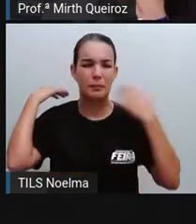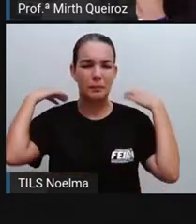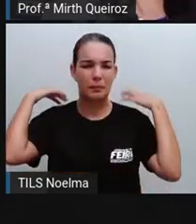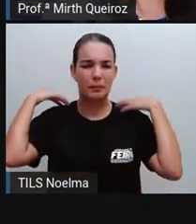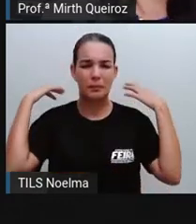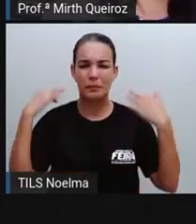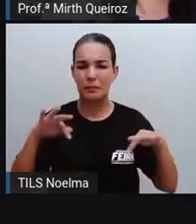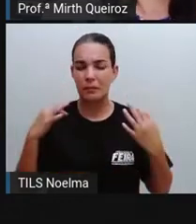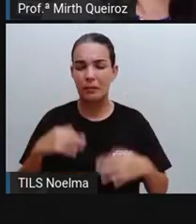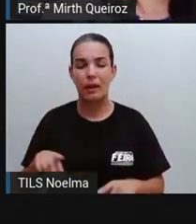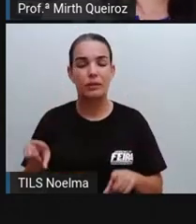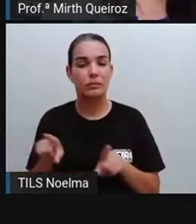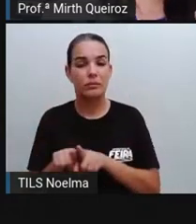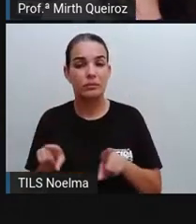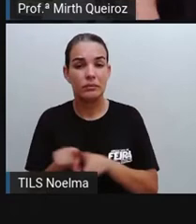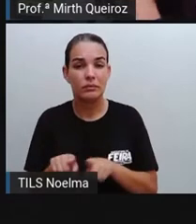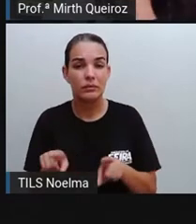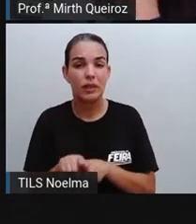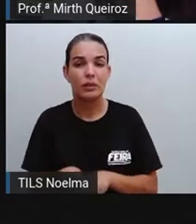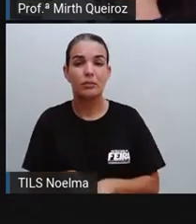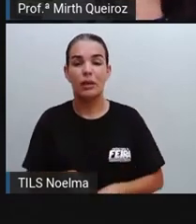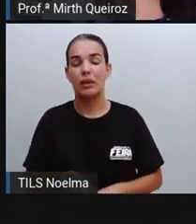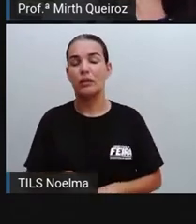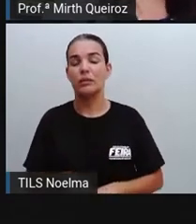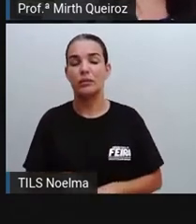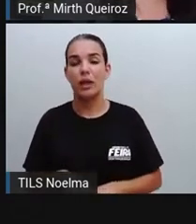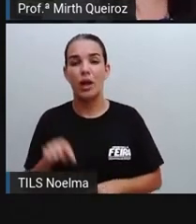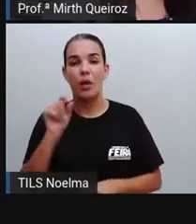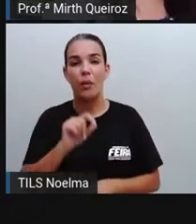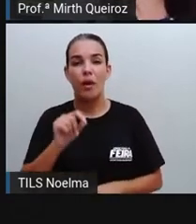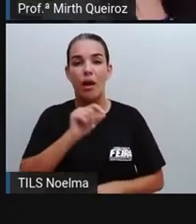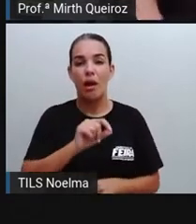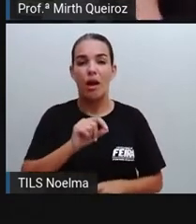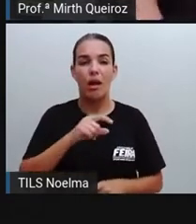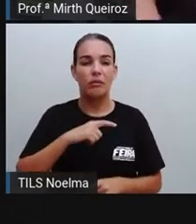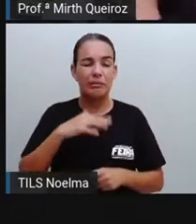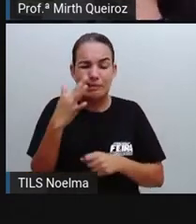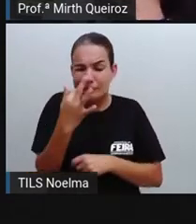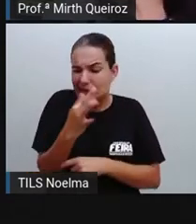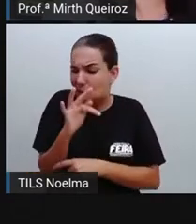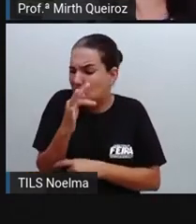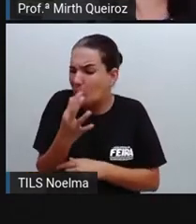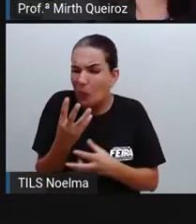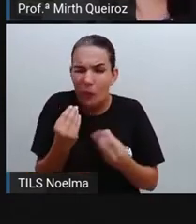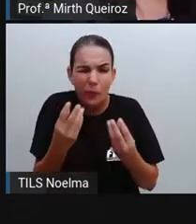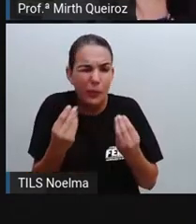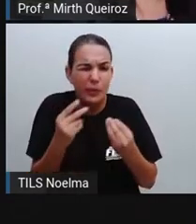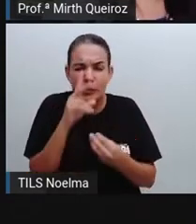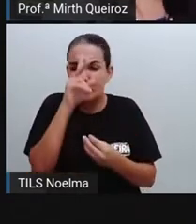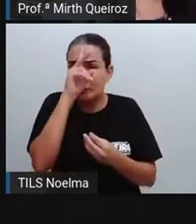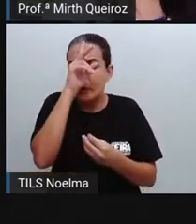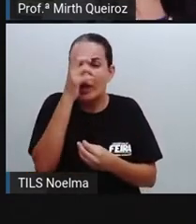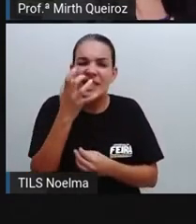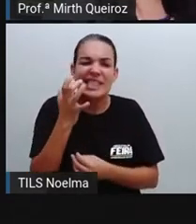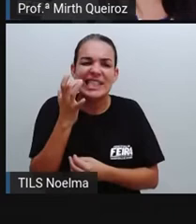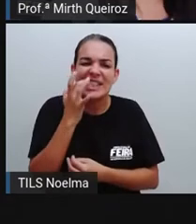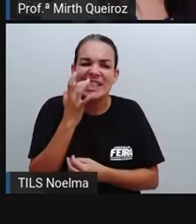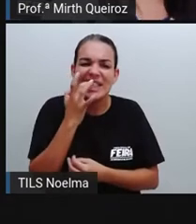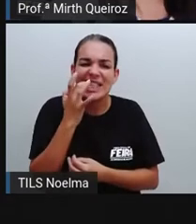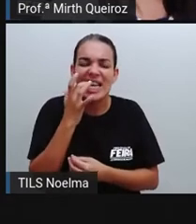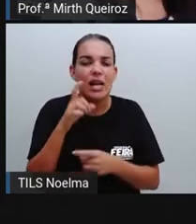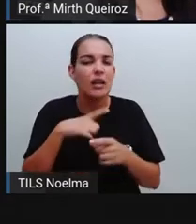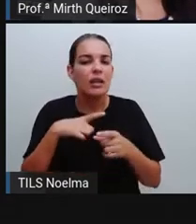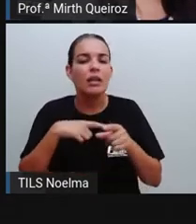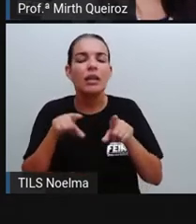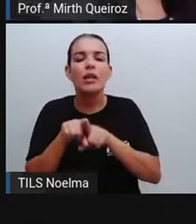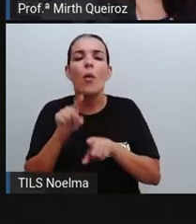o artrite, né? Que é intensa aí de início agudo. E alguns sintomas